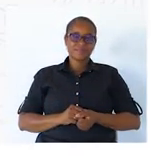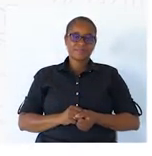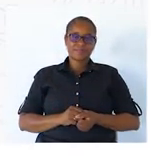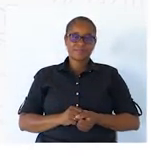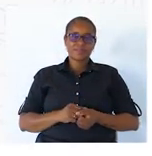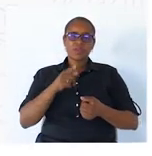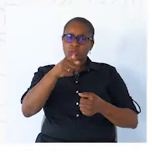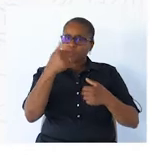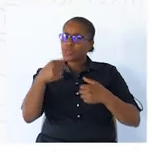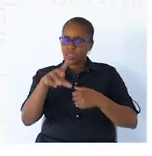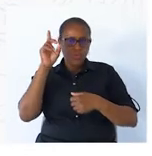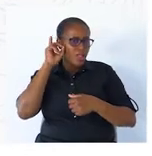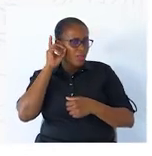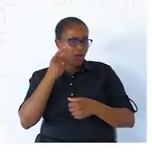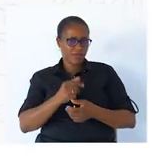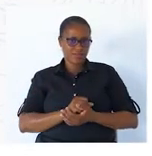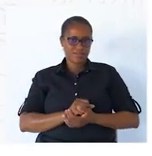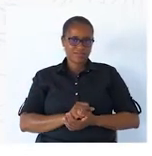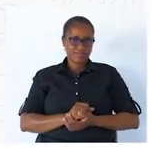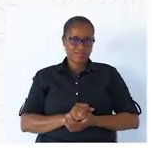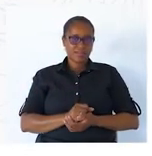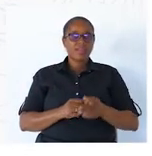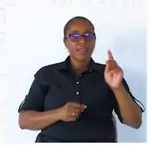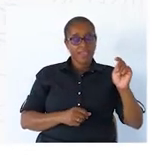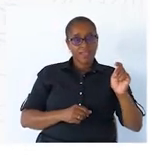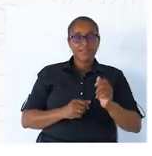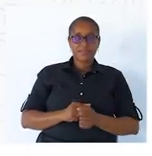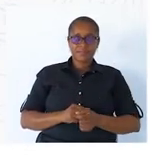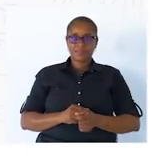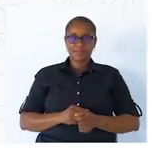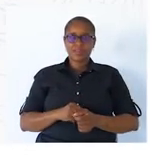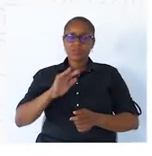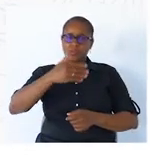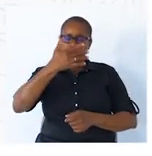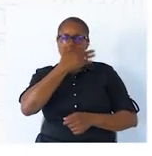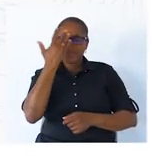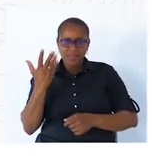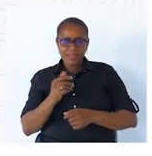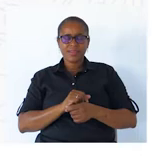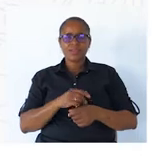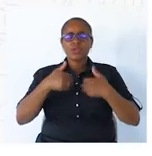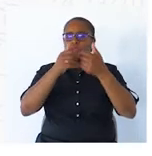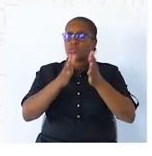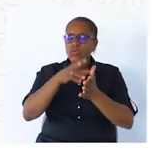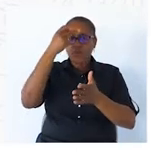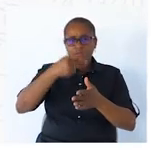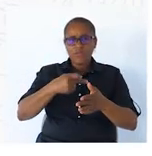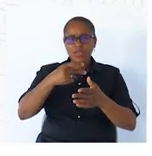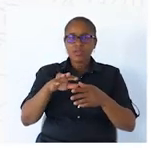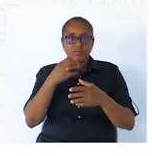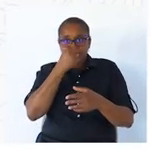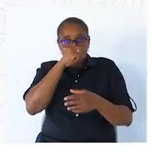Tu tens um telemóvel? E. No primeiro dia, todos ficam